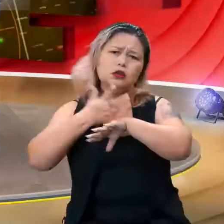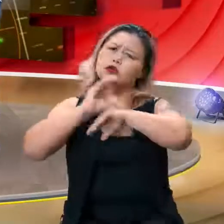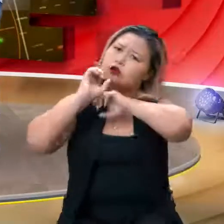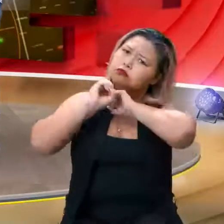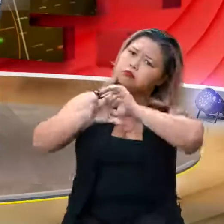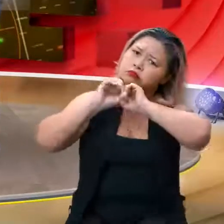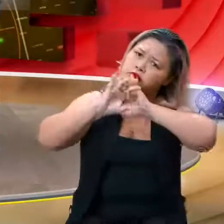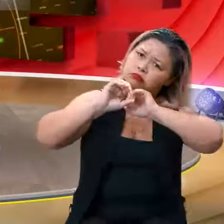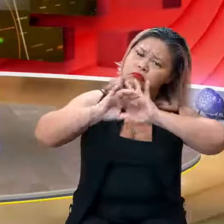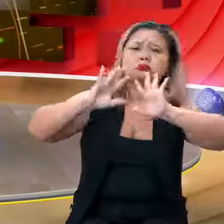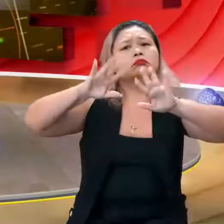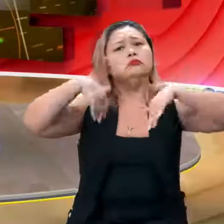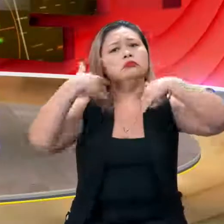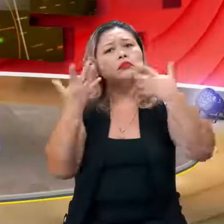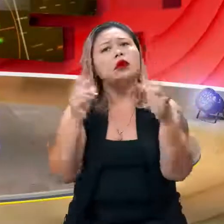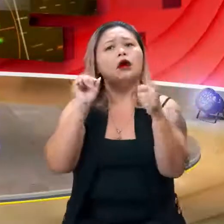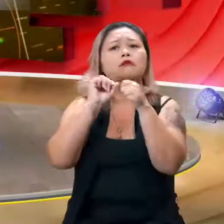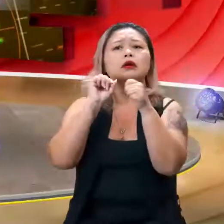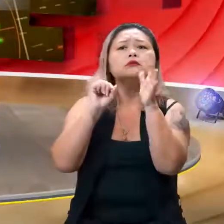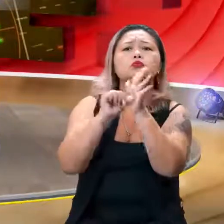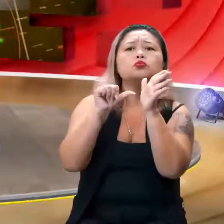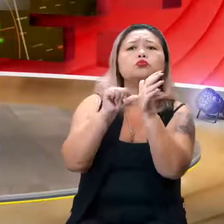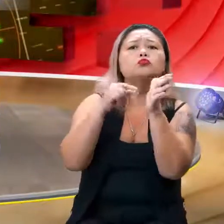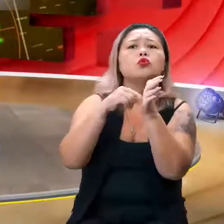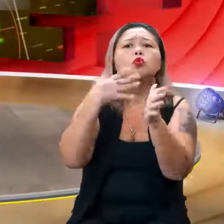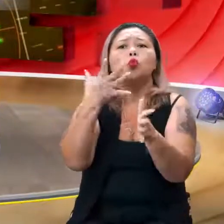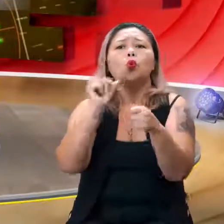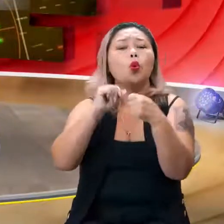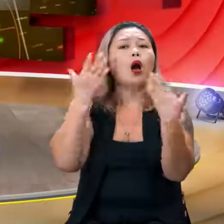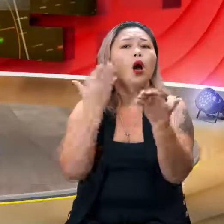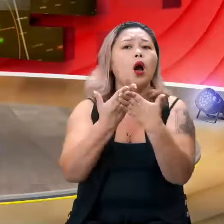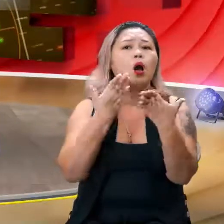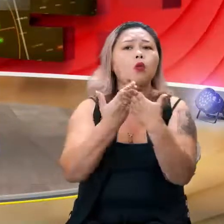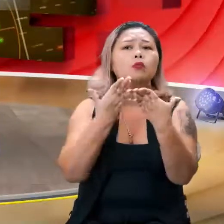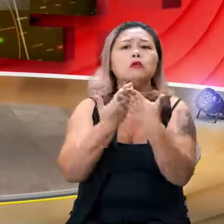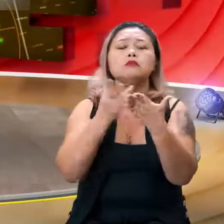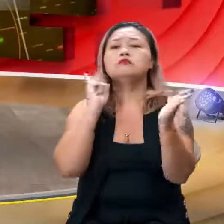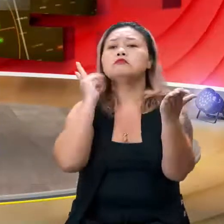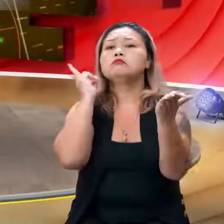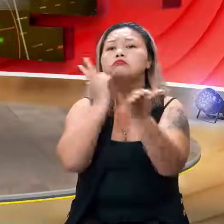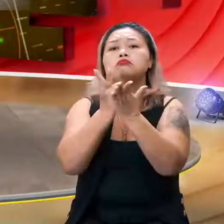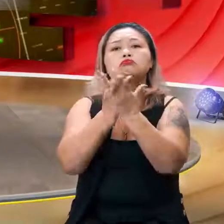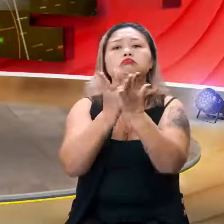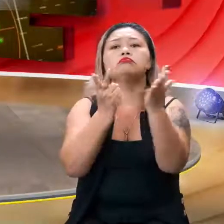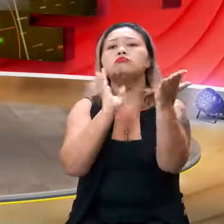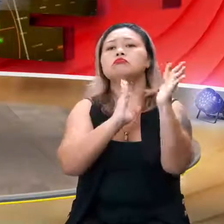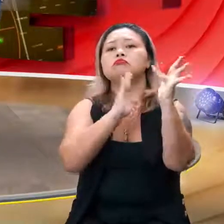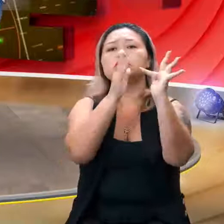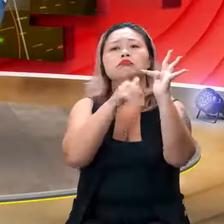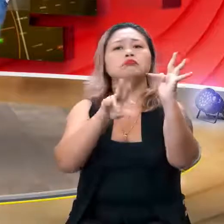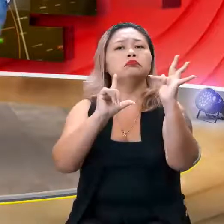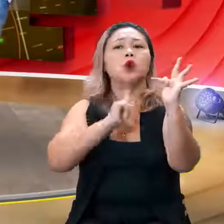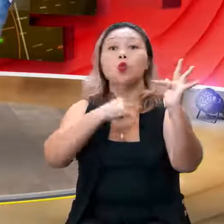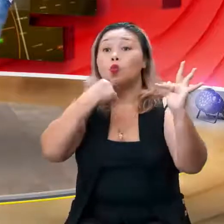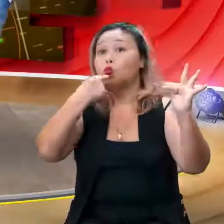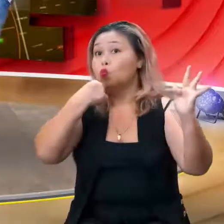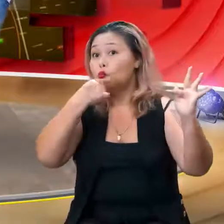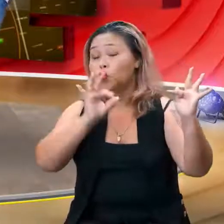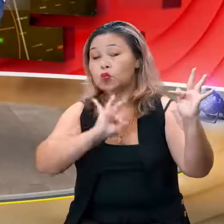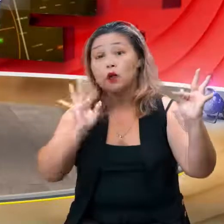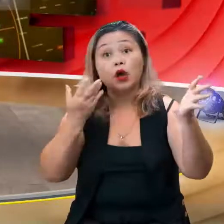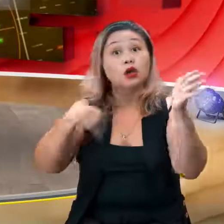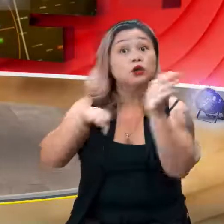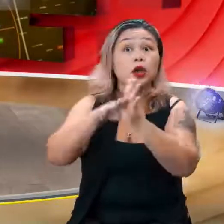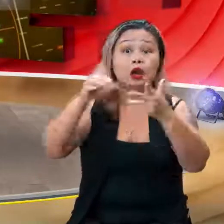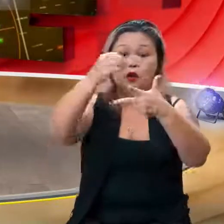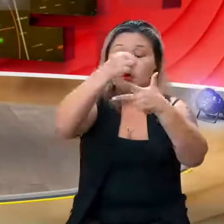É por isso que a gente faz duas, três, quatro, às vezes, aula de uma mesma função, para você não ter dúvida, né? Chegar no Enem e você olhar para